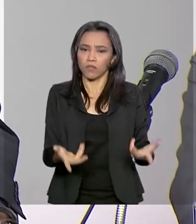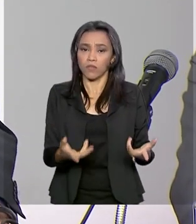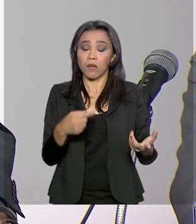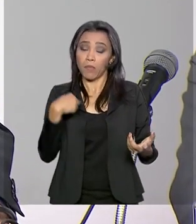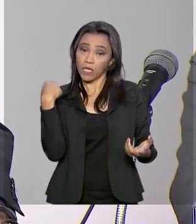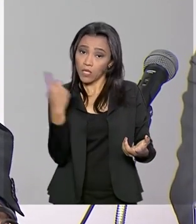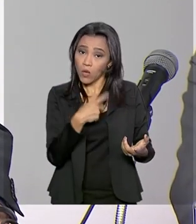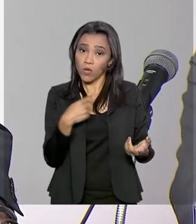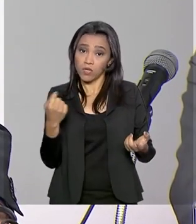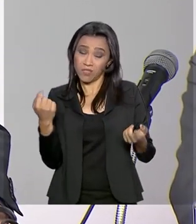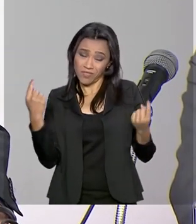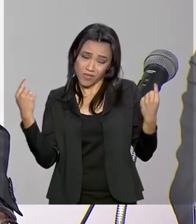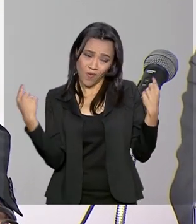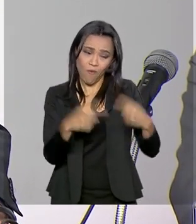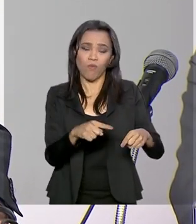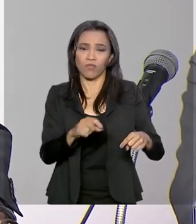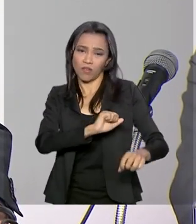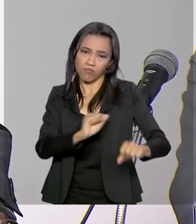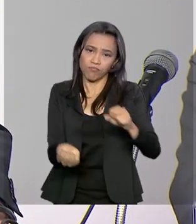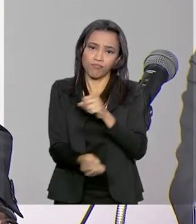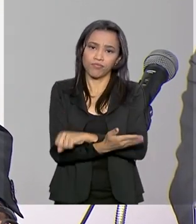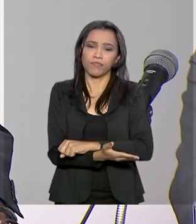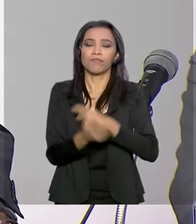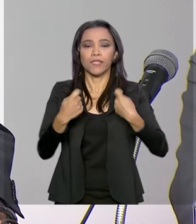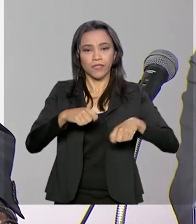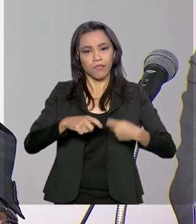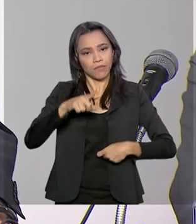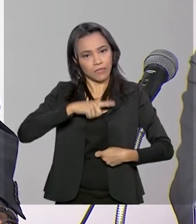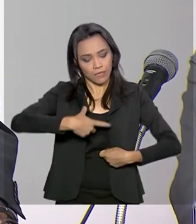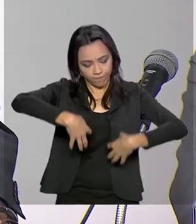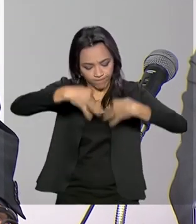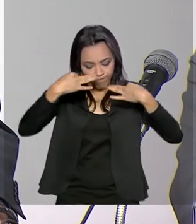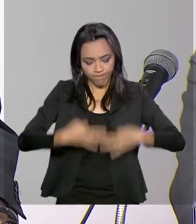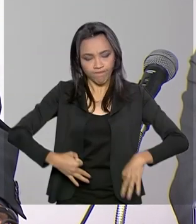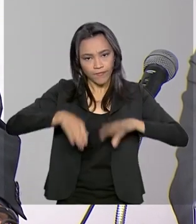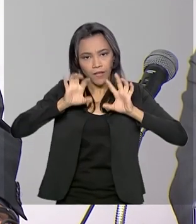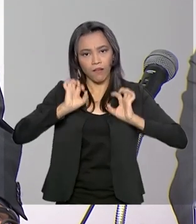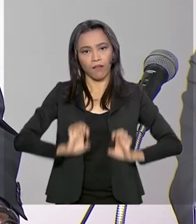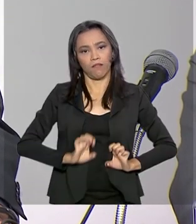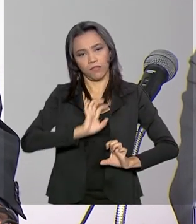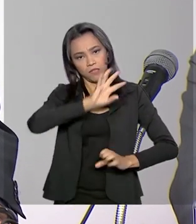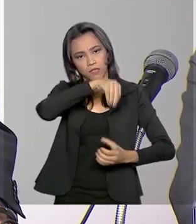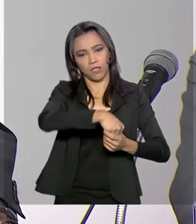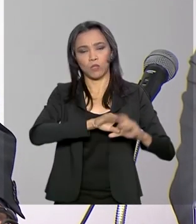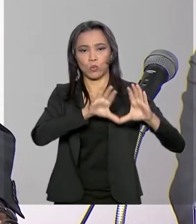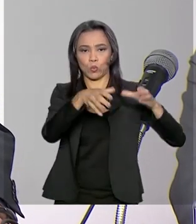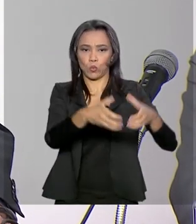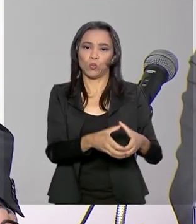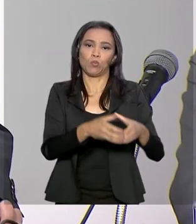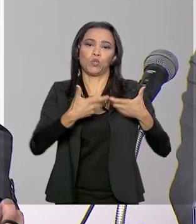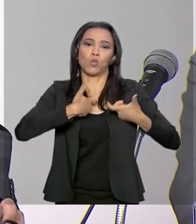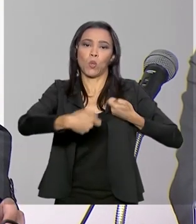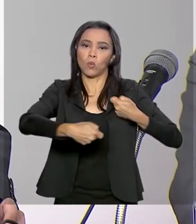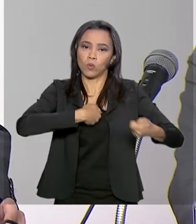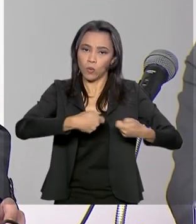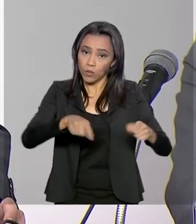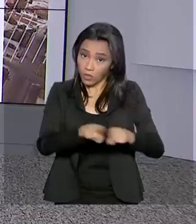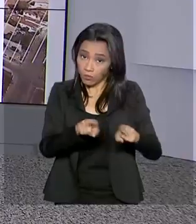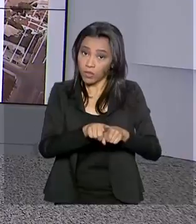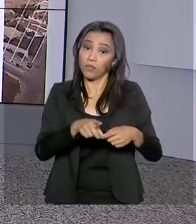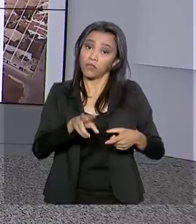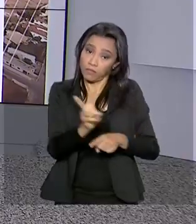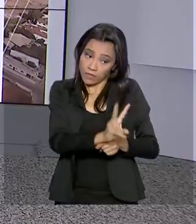enfrentar a corrupção, nós precisamos ter integridade máxima dentro dos órgãos de controle e de fiscalização.